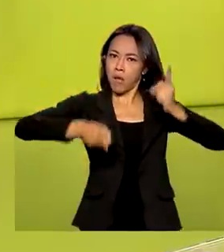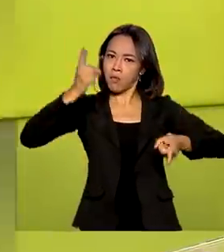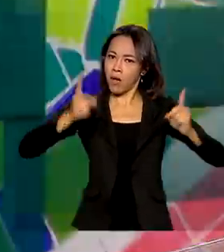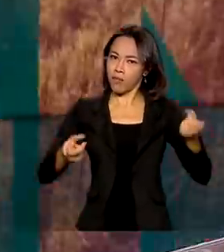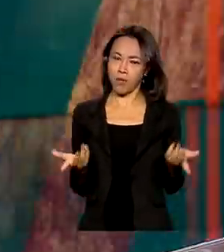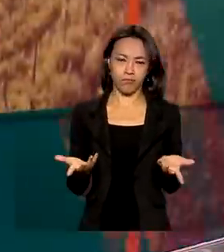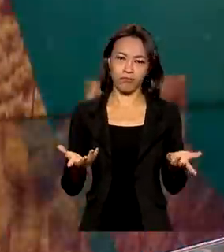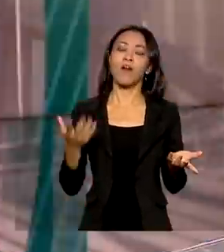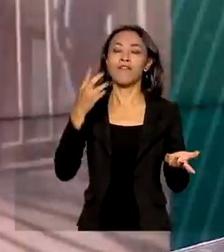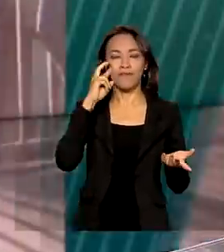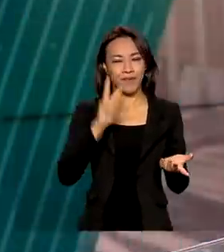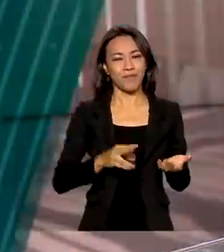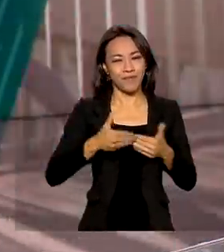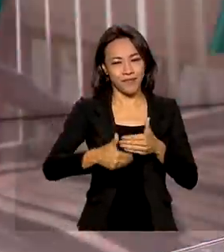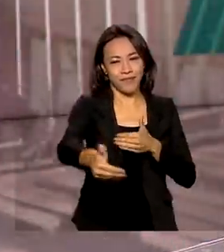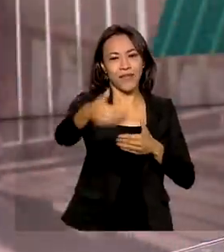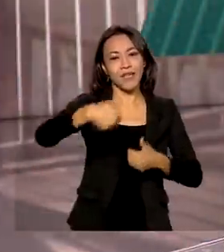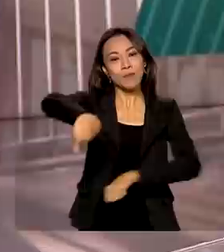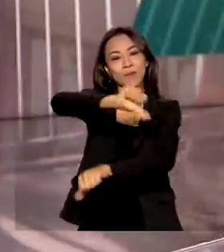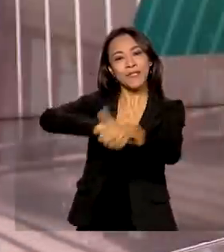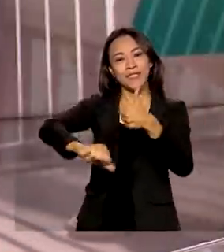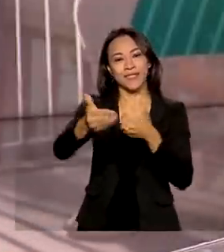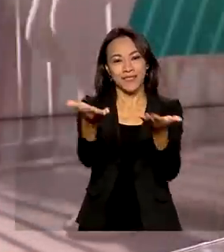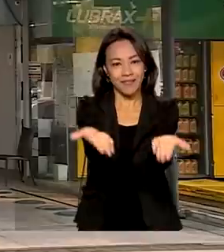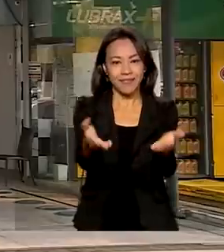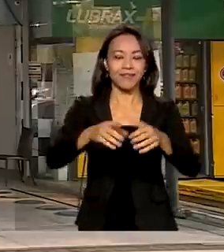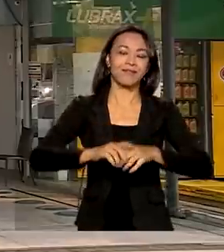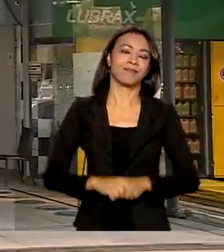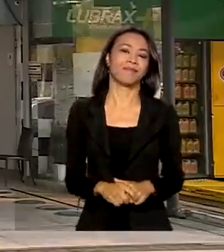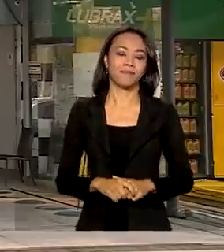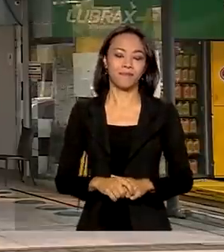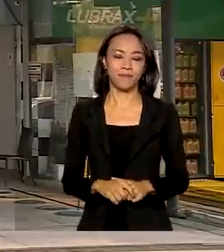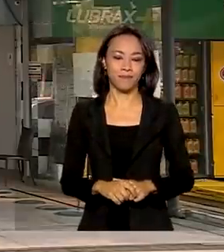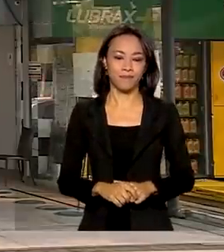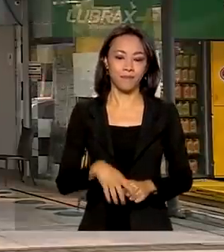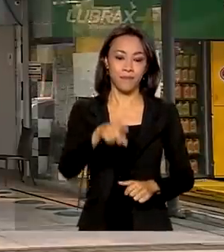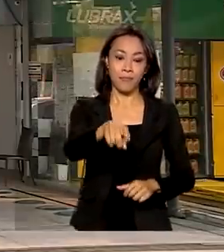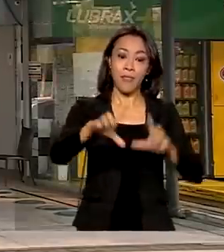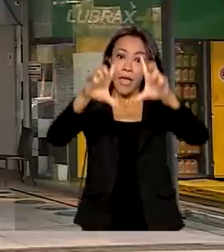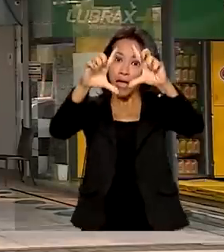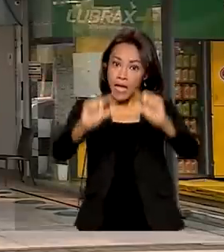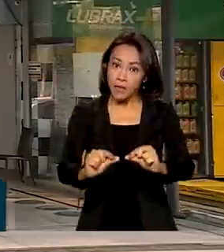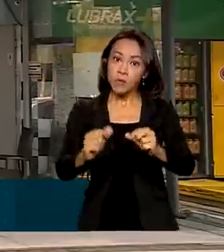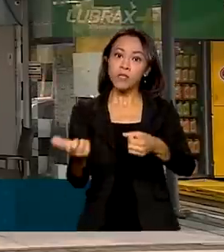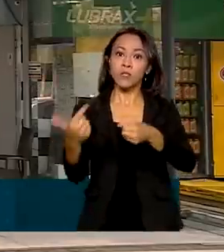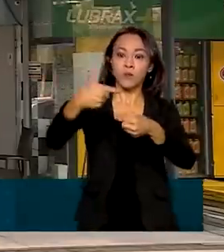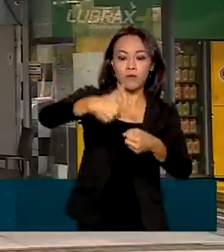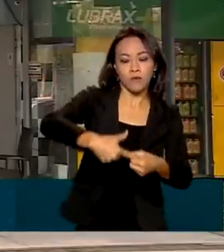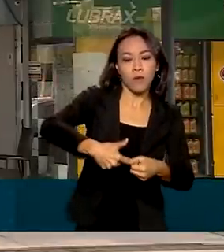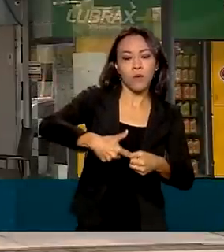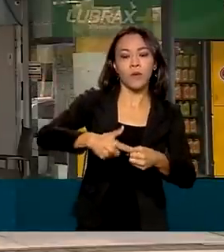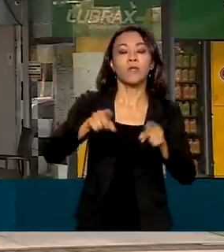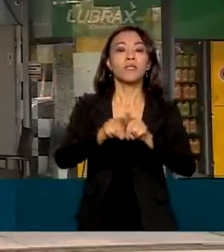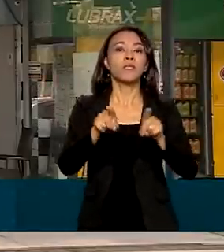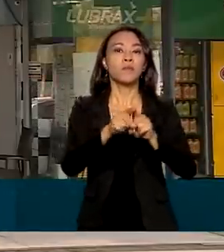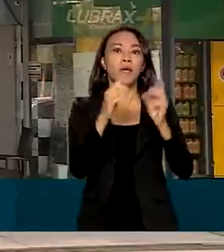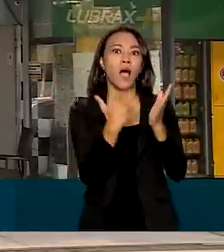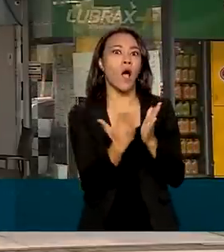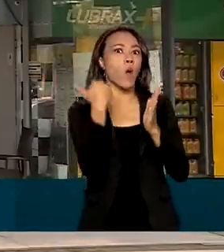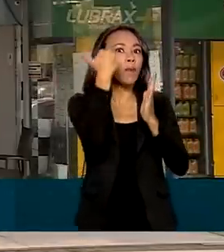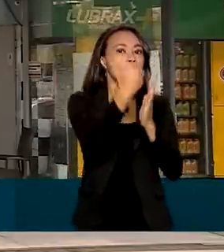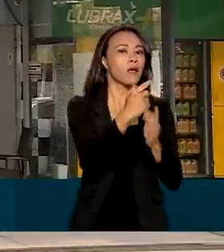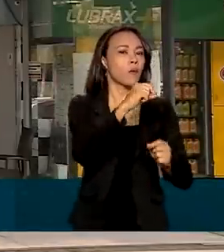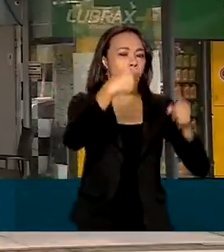Vamos conferir as mudanças na reportagem de Jéssica Gonçalves. Reduzir o preço dos combustíveis e aumentar a